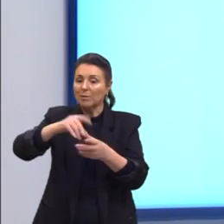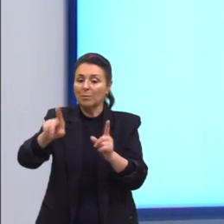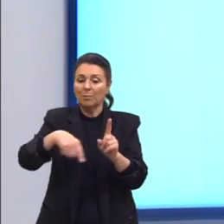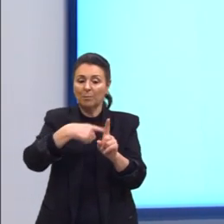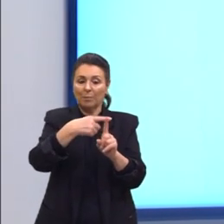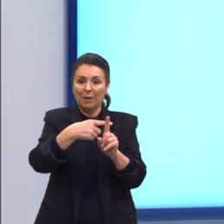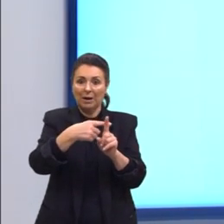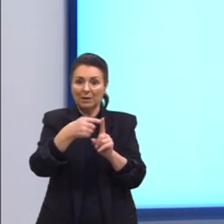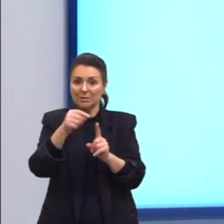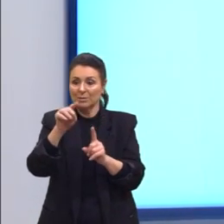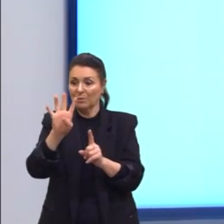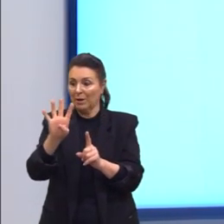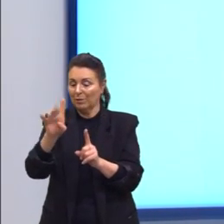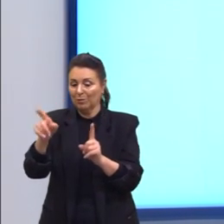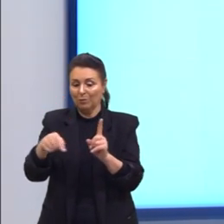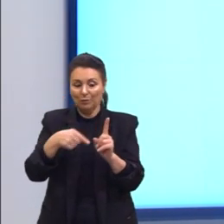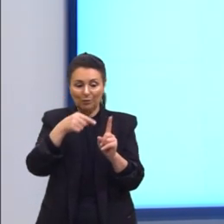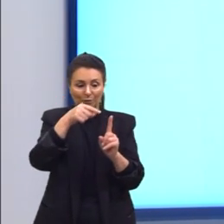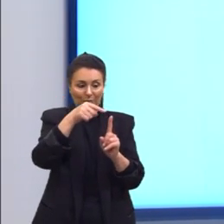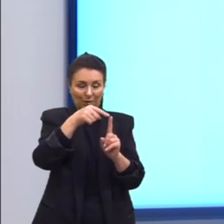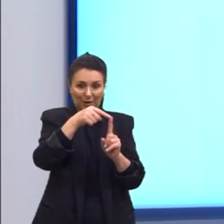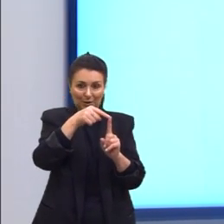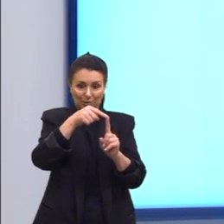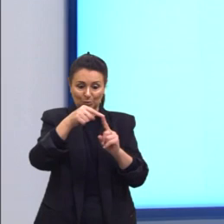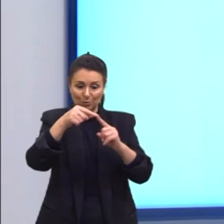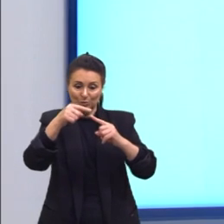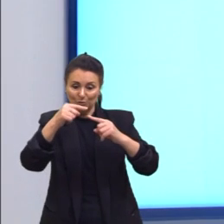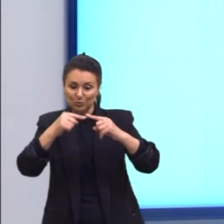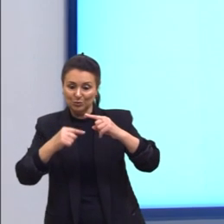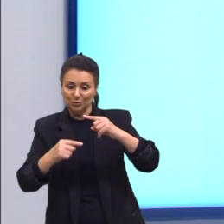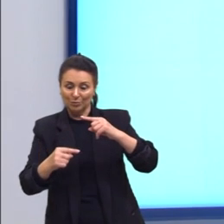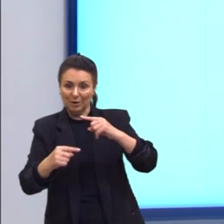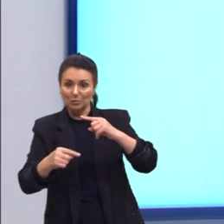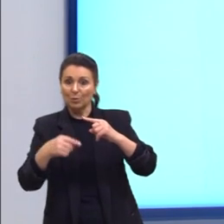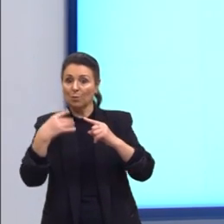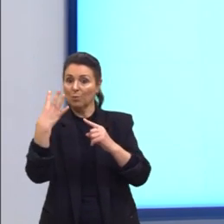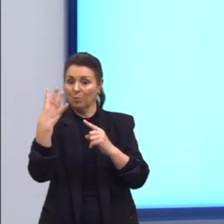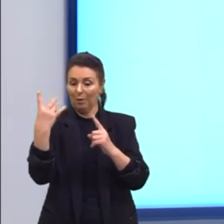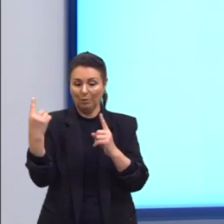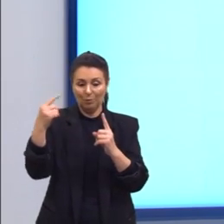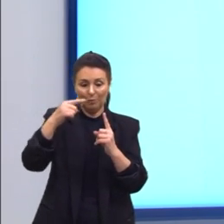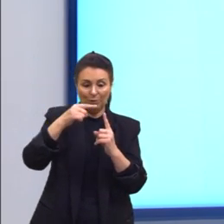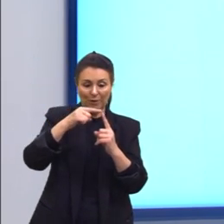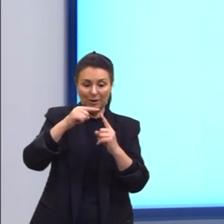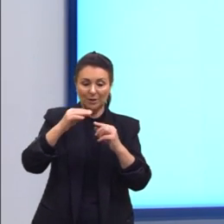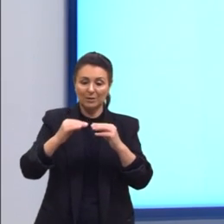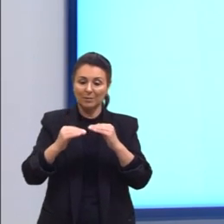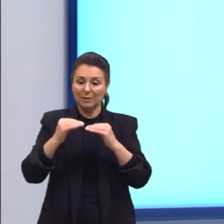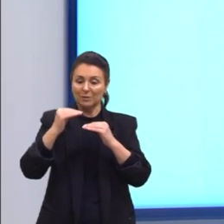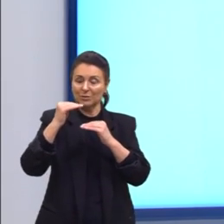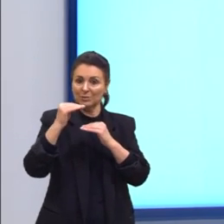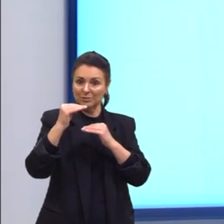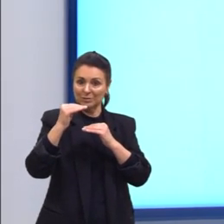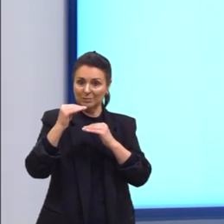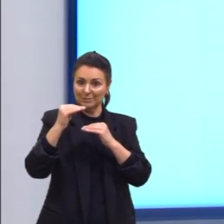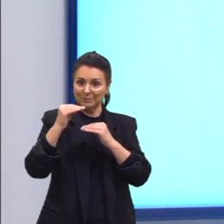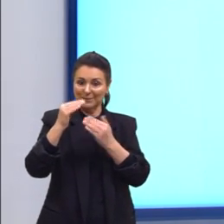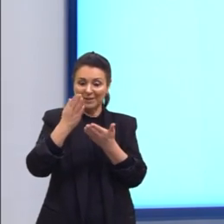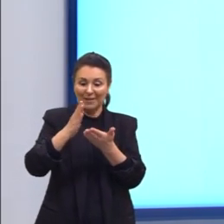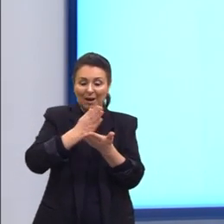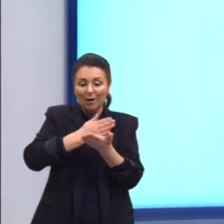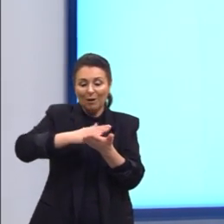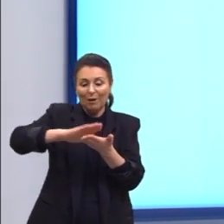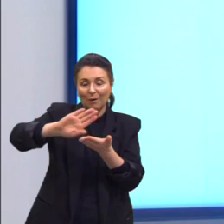quatro vértices na partezinha de baixo e mais quatro vértices na parte de cima, na abertura